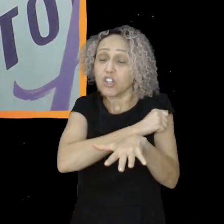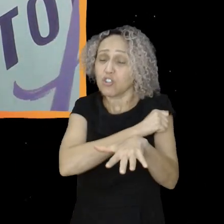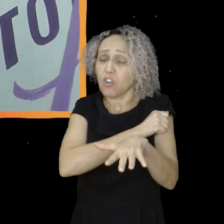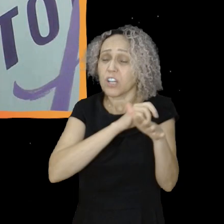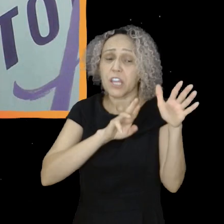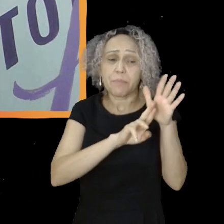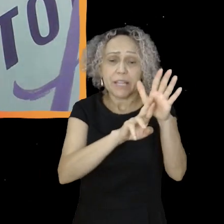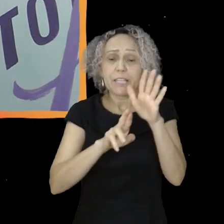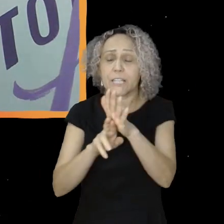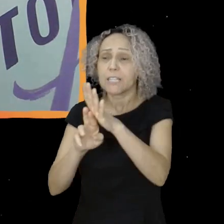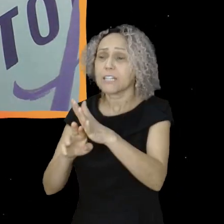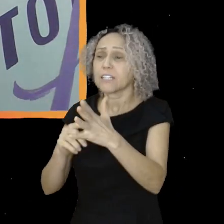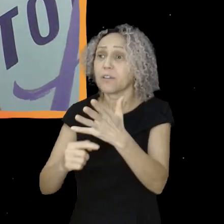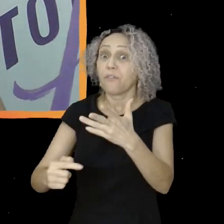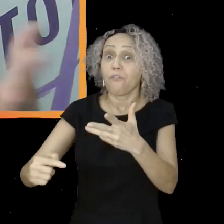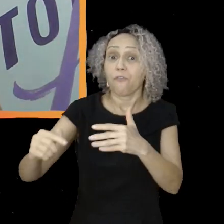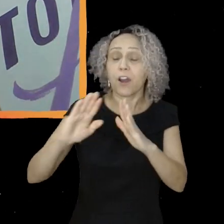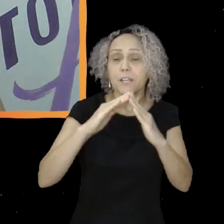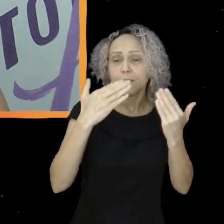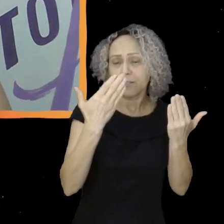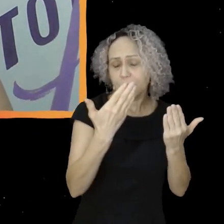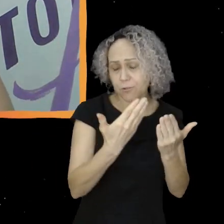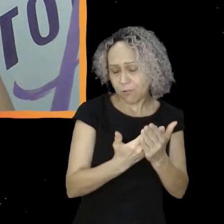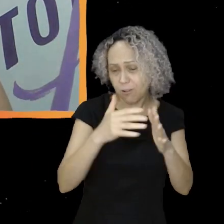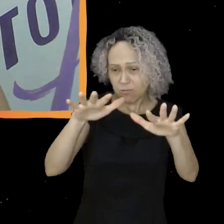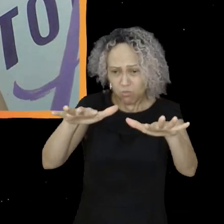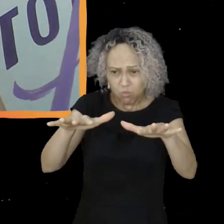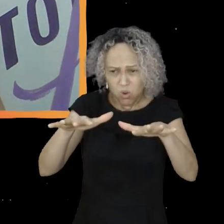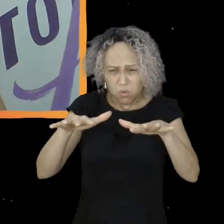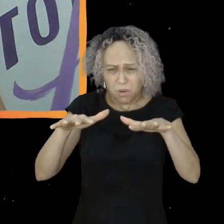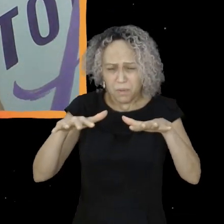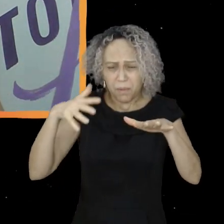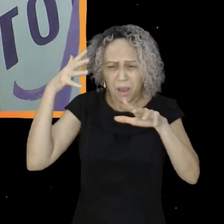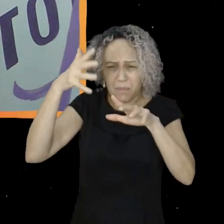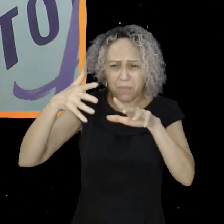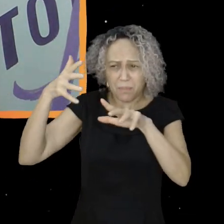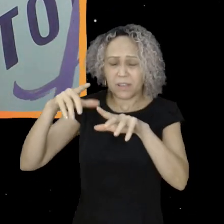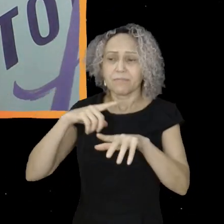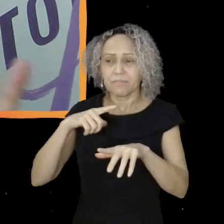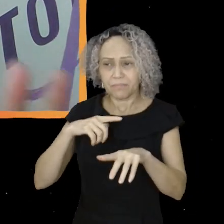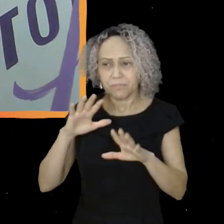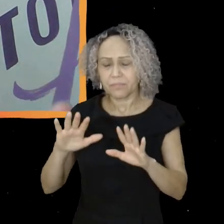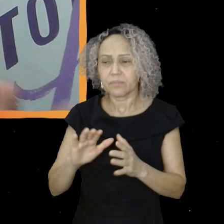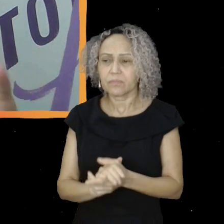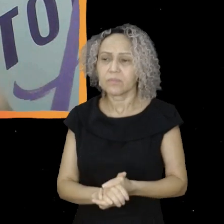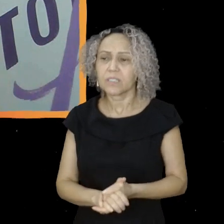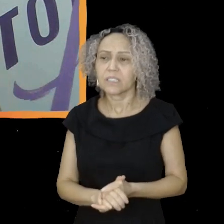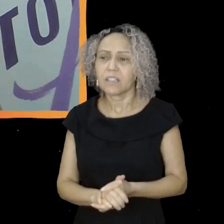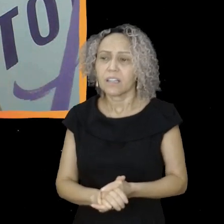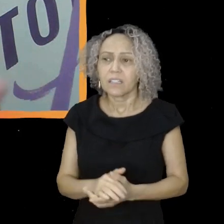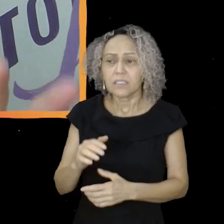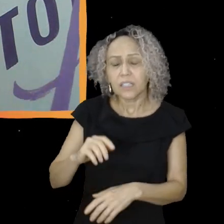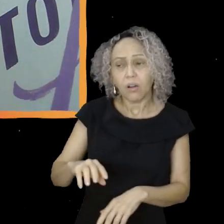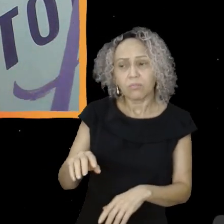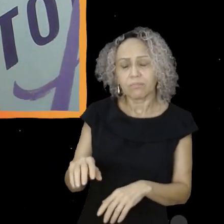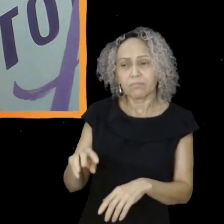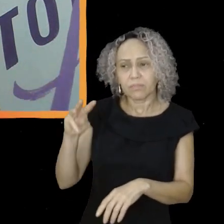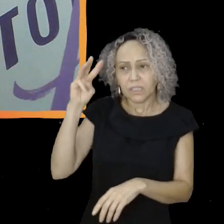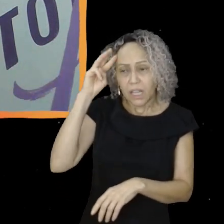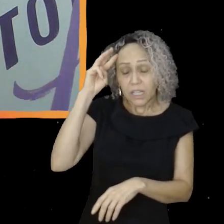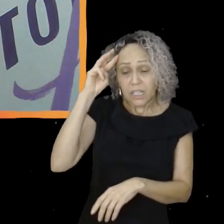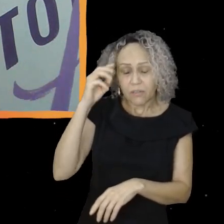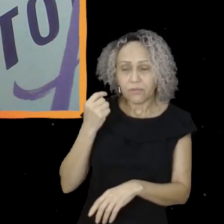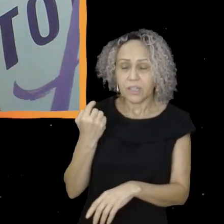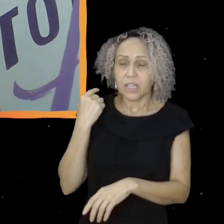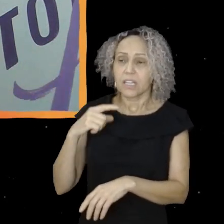de várias escolas. E daí, na terça-feira, tinha vindo um cara do MBL, tinha falado horrores, e a bancada de oposição